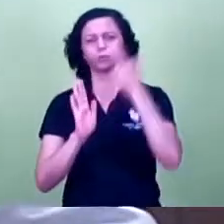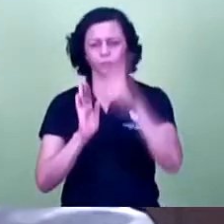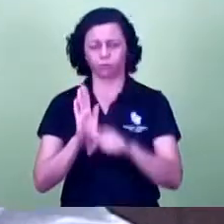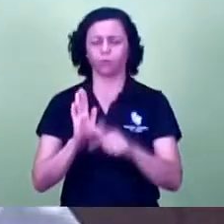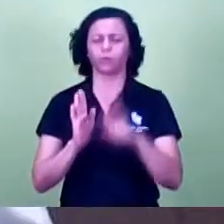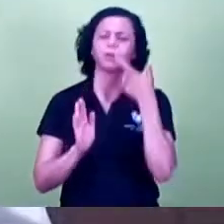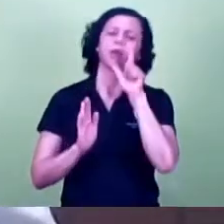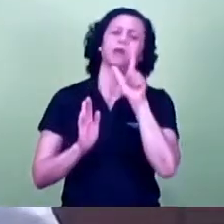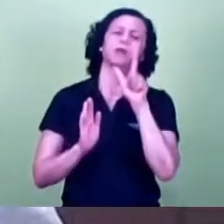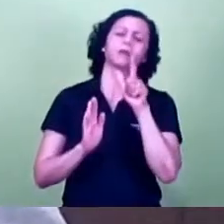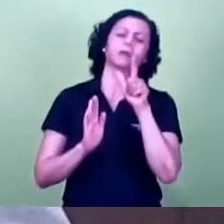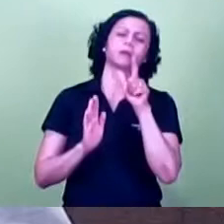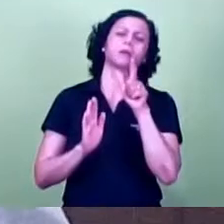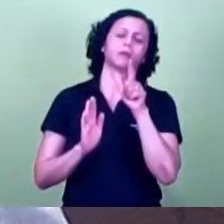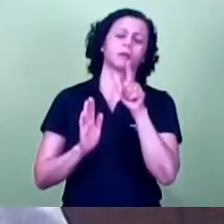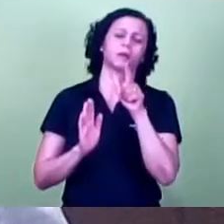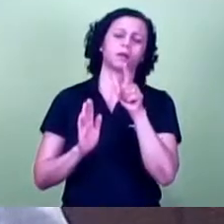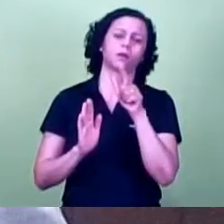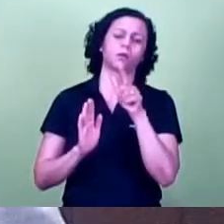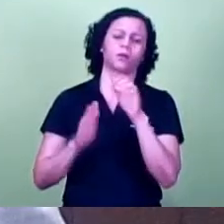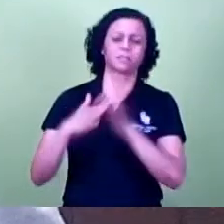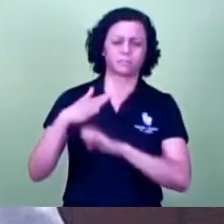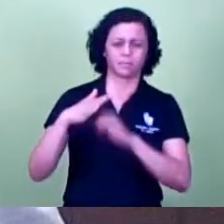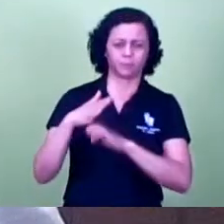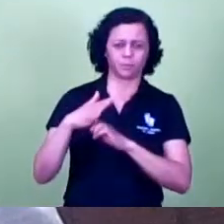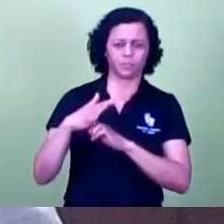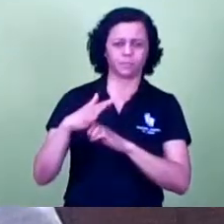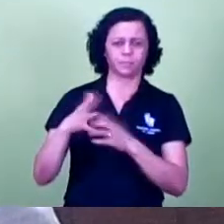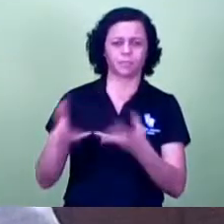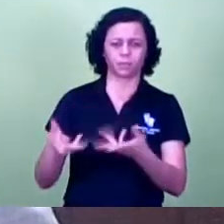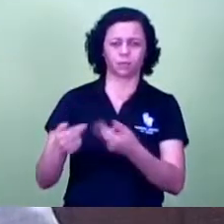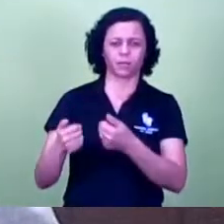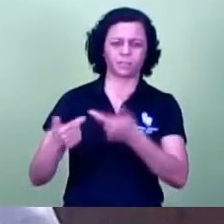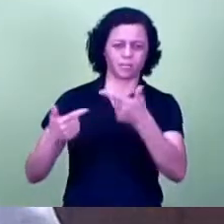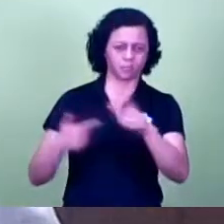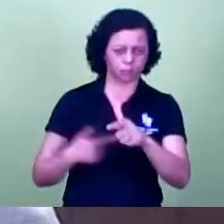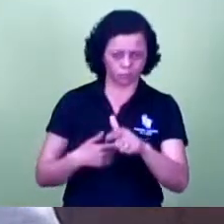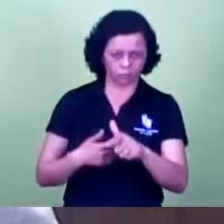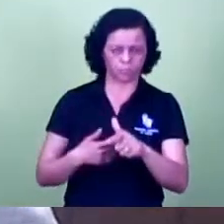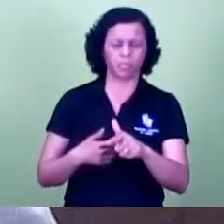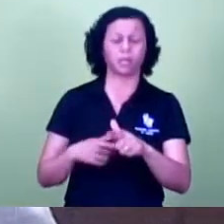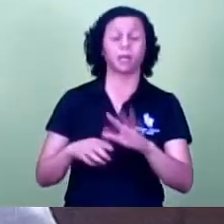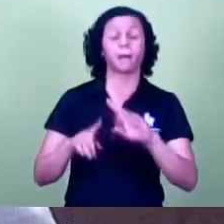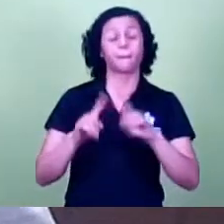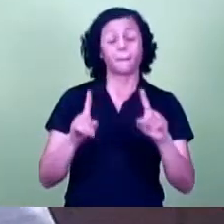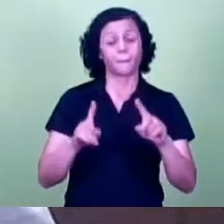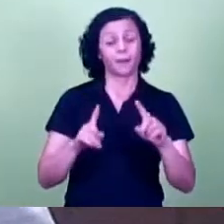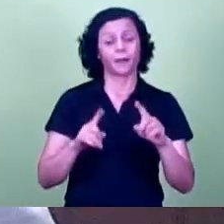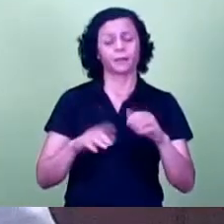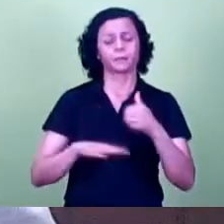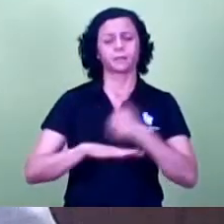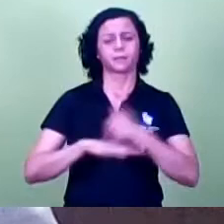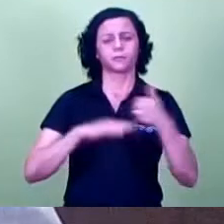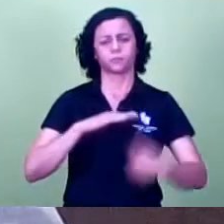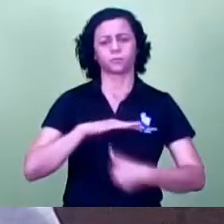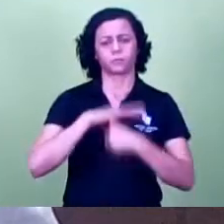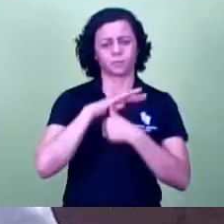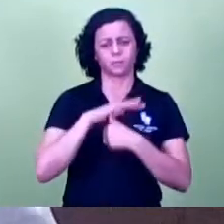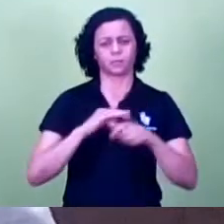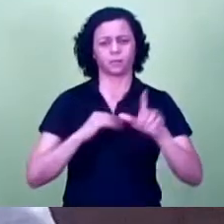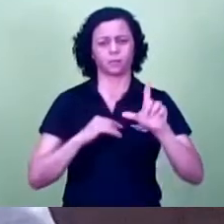foram desqualificadas mas eu acho que é interessante que foi passado para nós através da subsecretária Ana Luiz e secretária Ana Pimentel